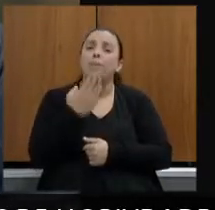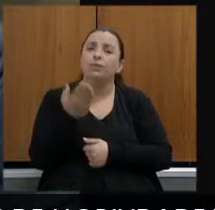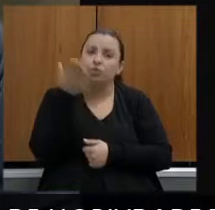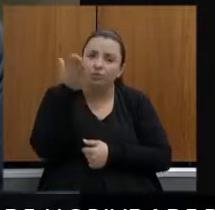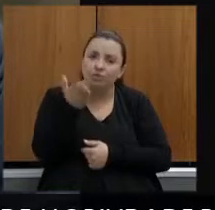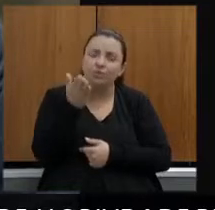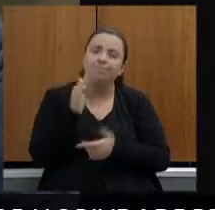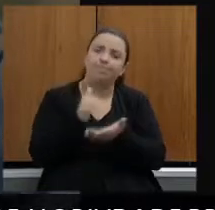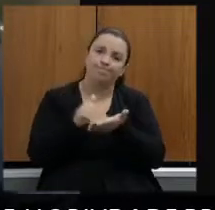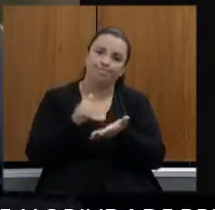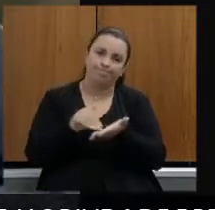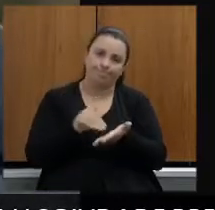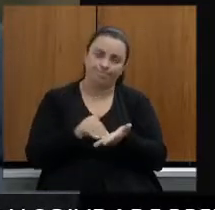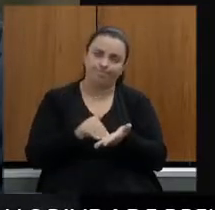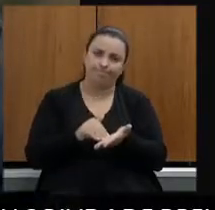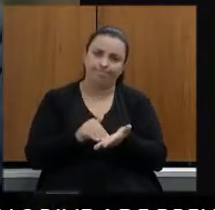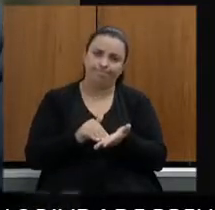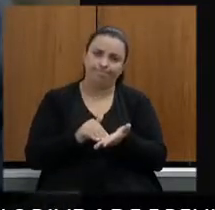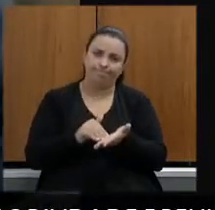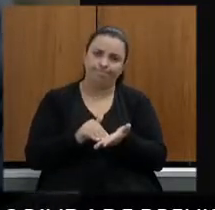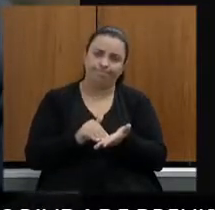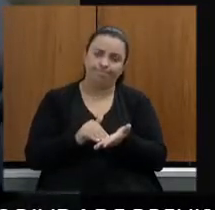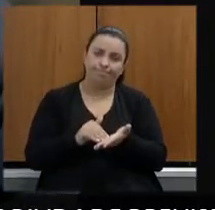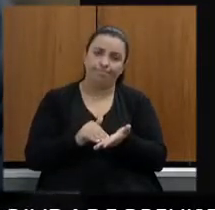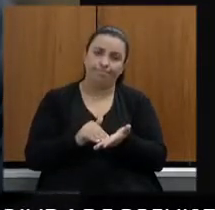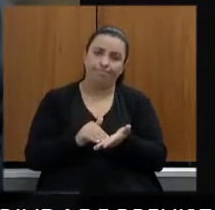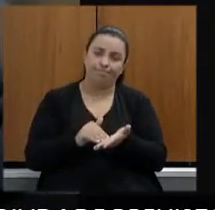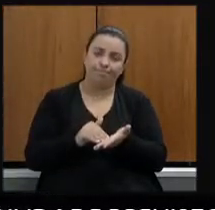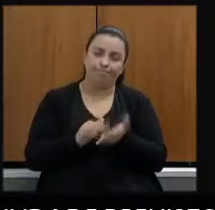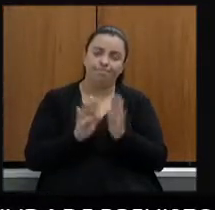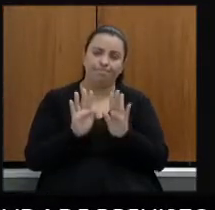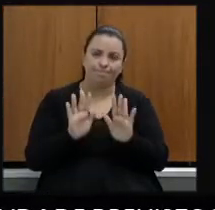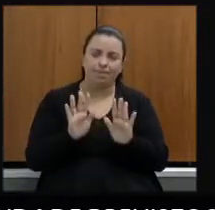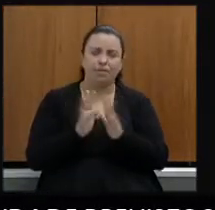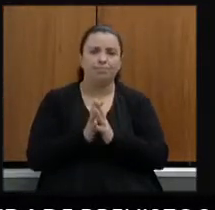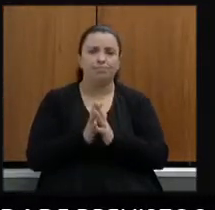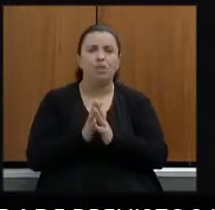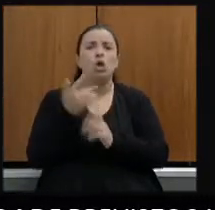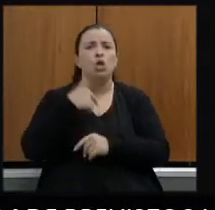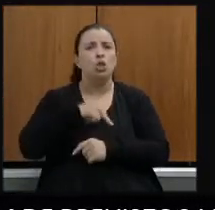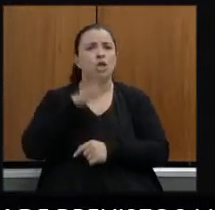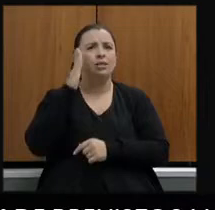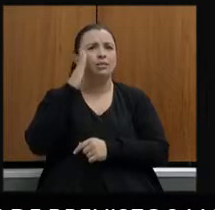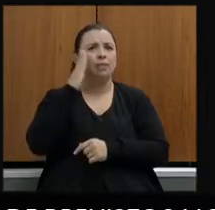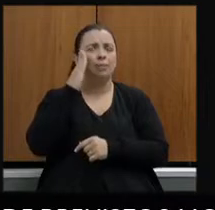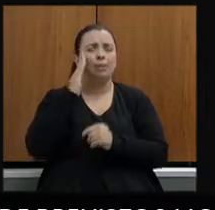secretário a seguinte resposta a gente sabe que todo planejamento